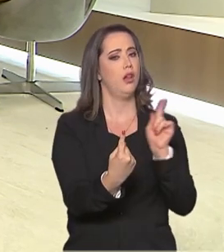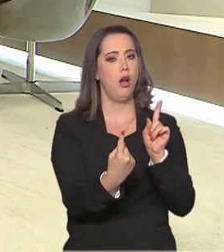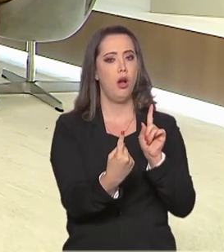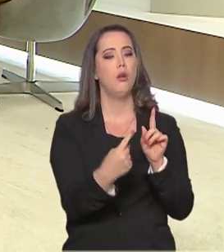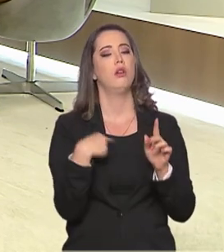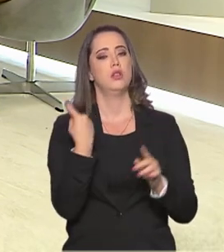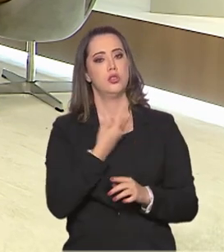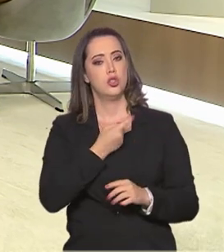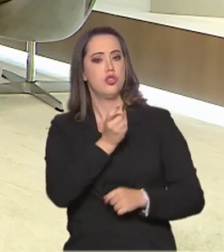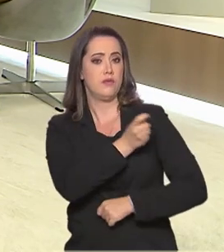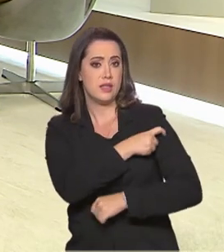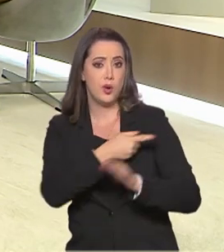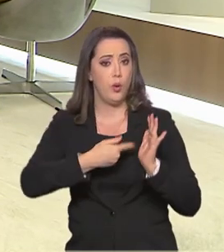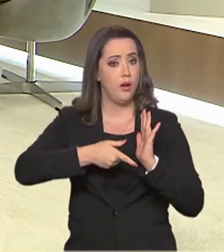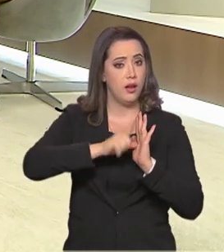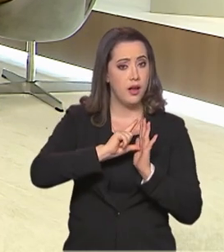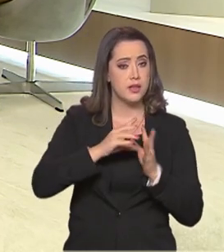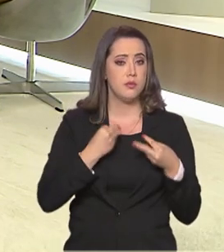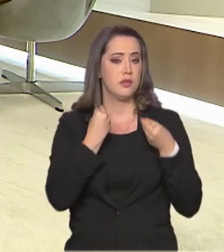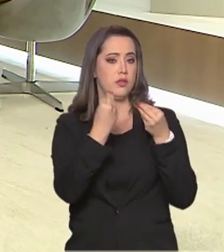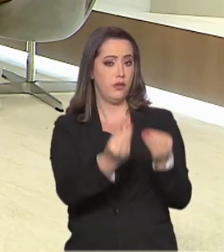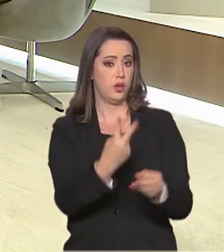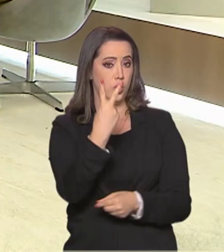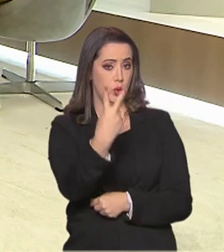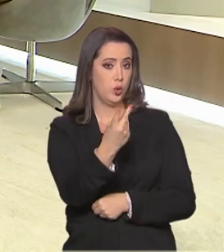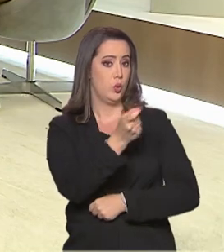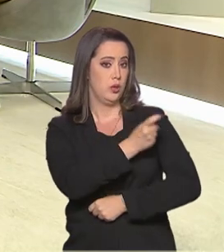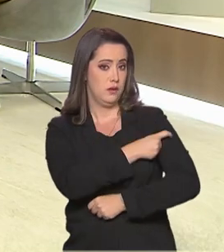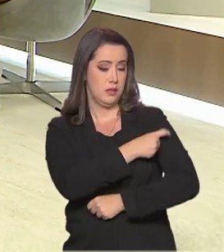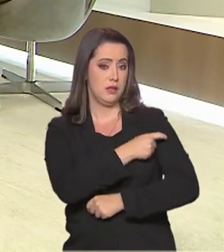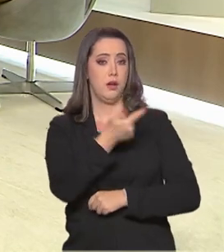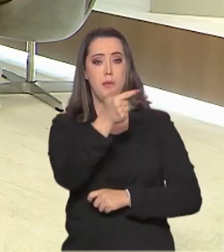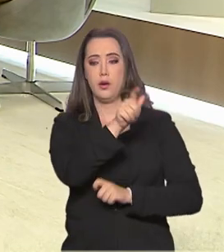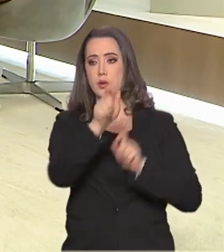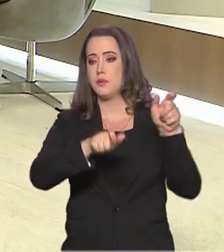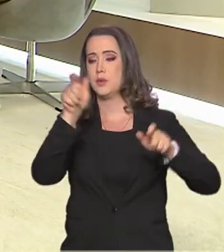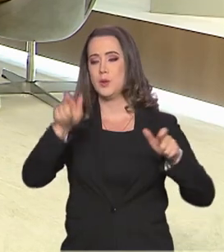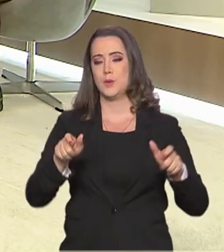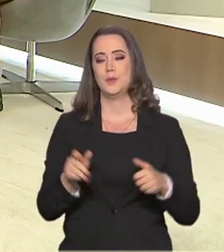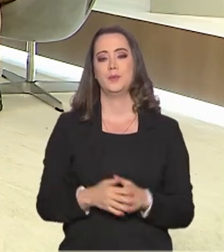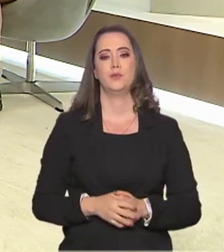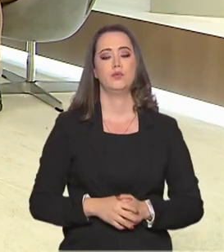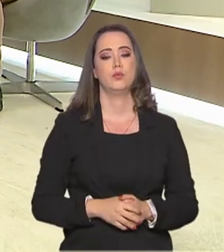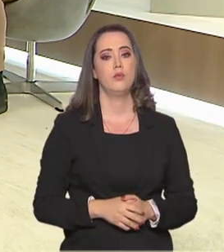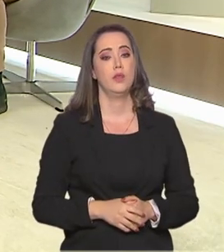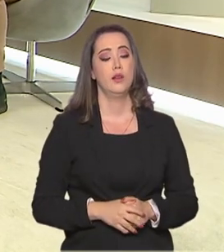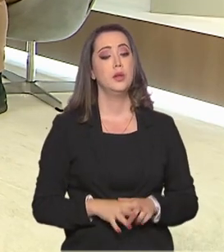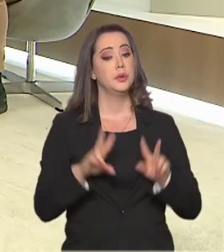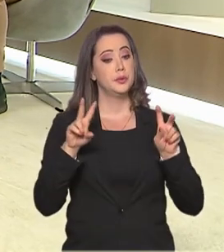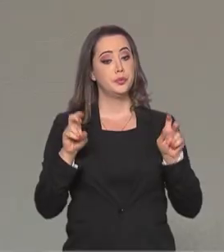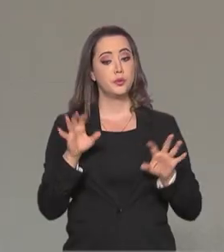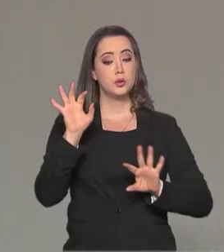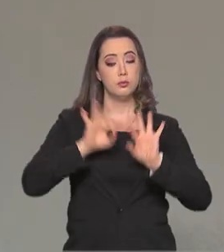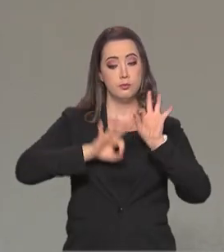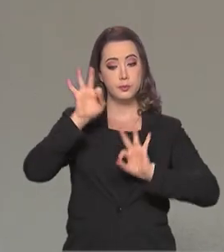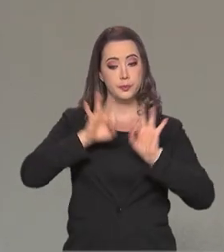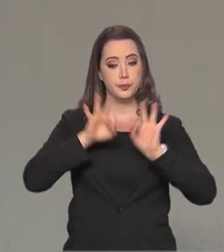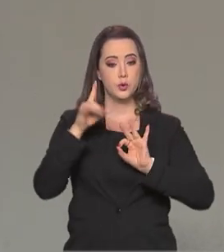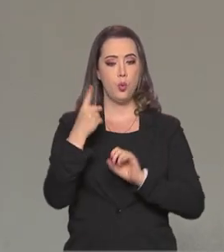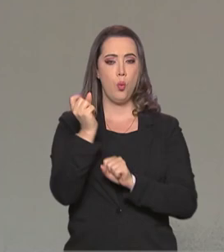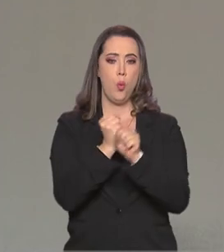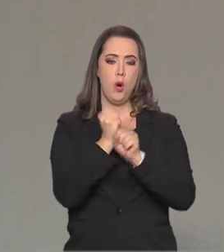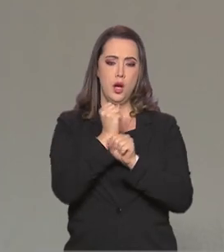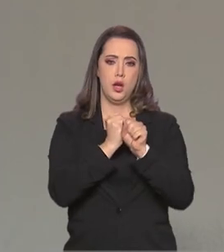duas vacinas para o Programa Nacional. Só para completar, em relação à preparação, você acha que esse um ano foi